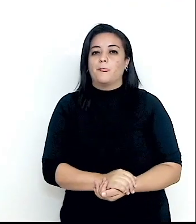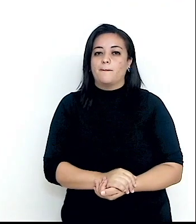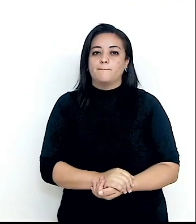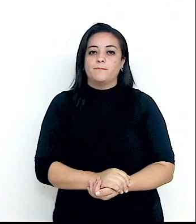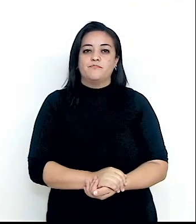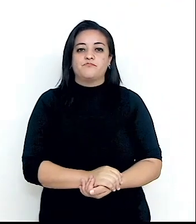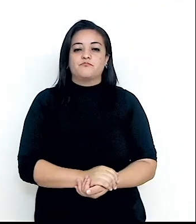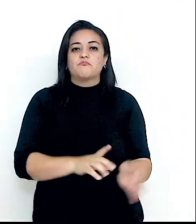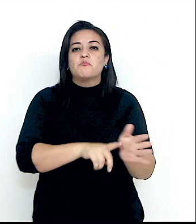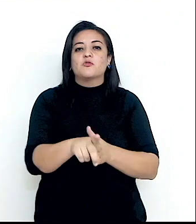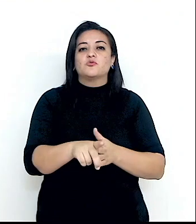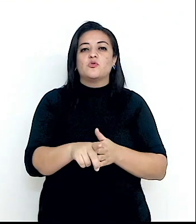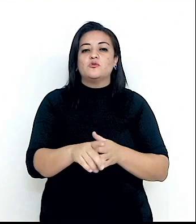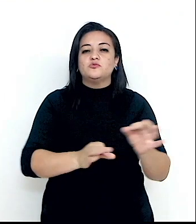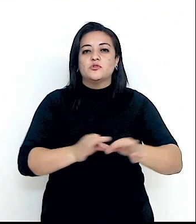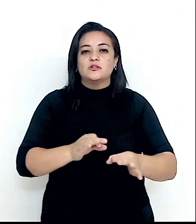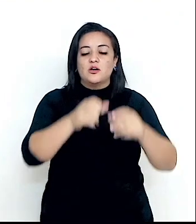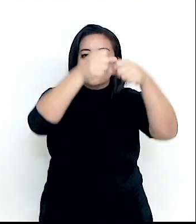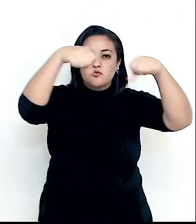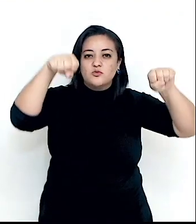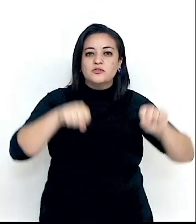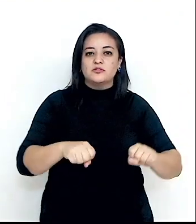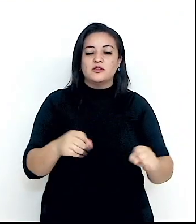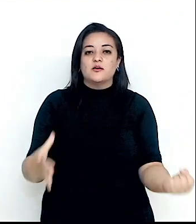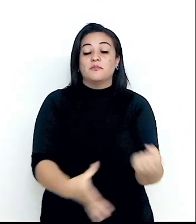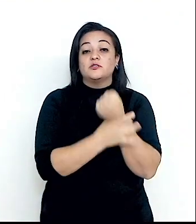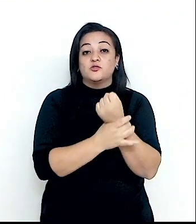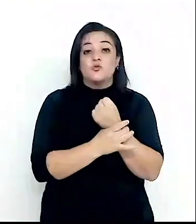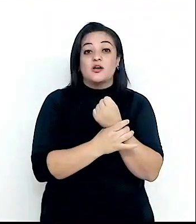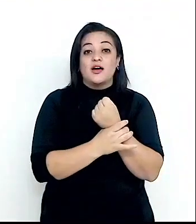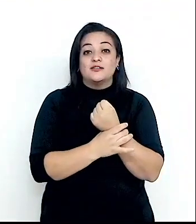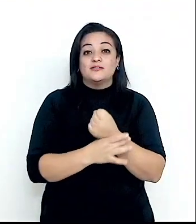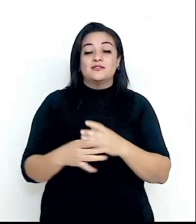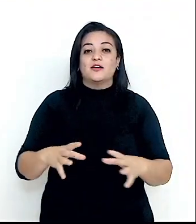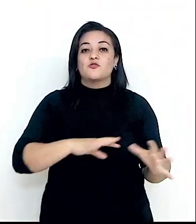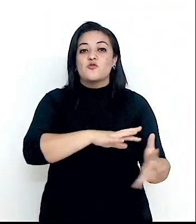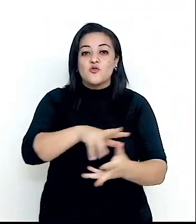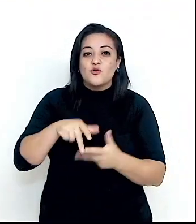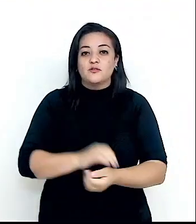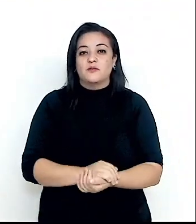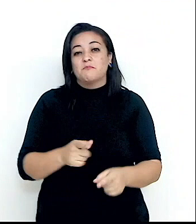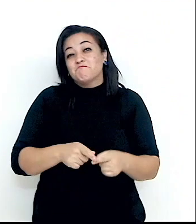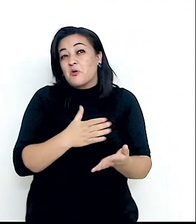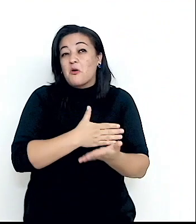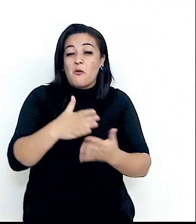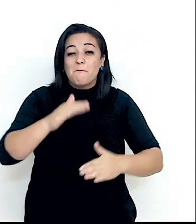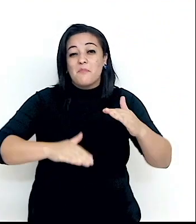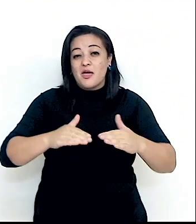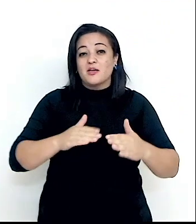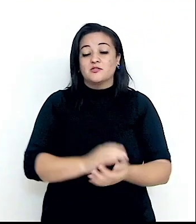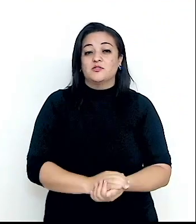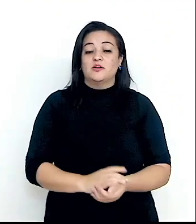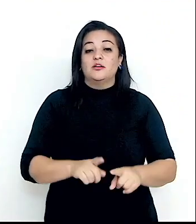cogitou-se de construir um sistema de segurança coletiva, pelo menos um embrião dele. Woodrow